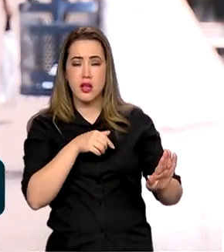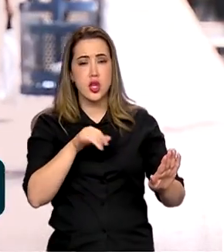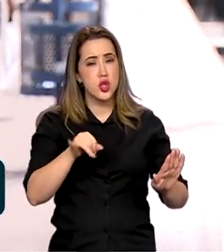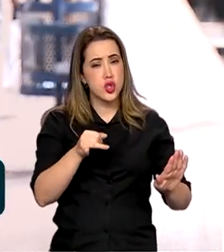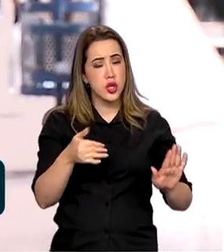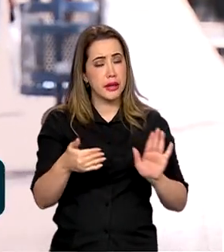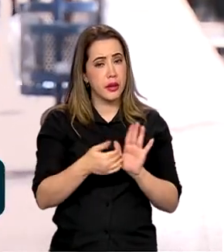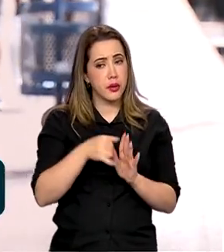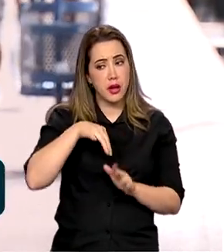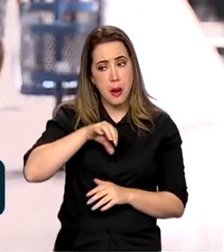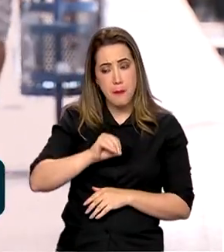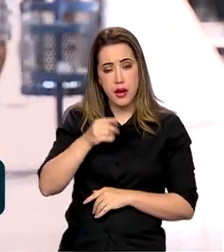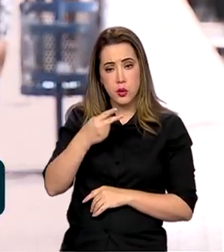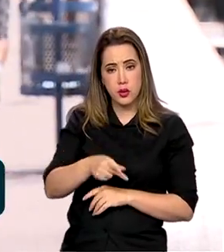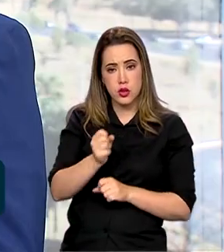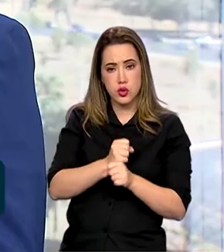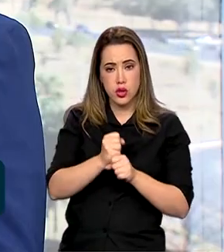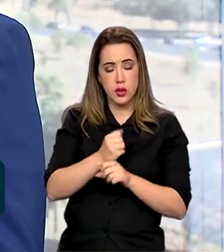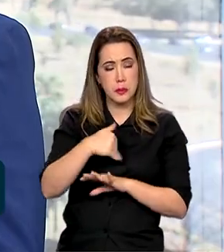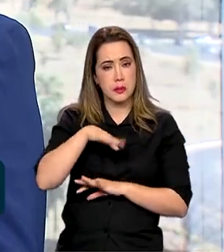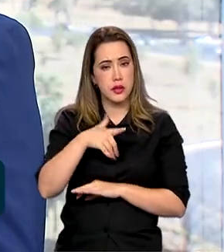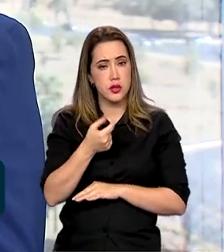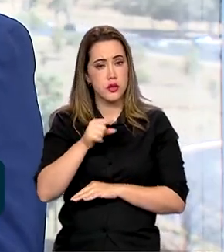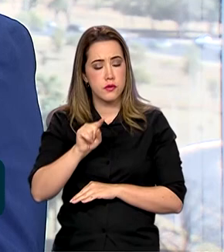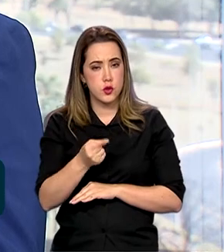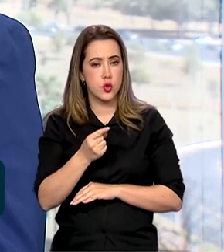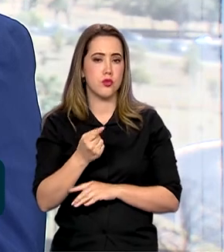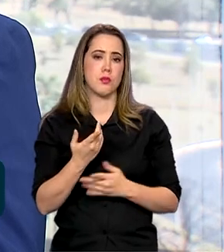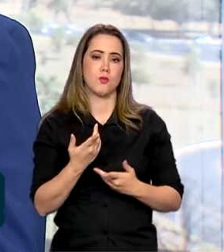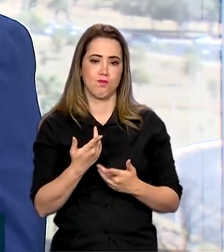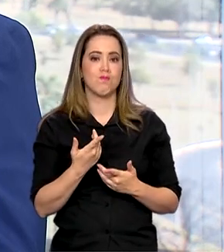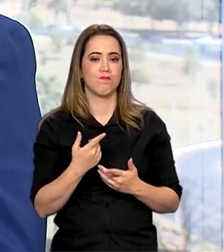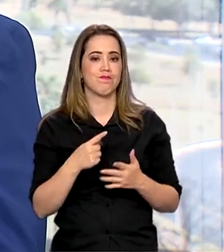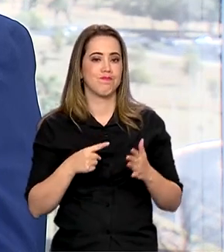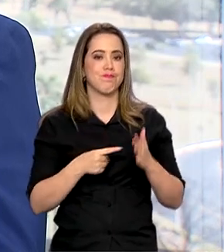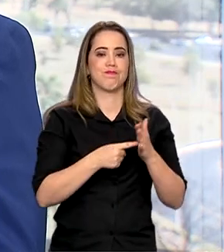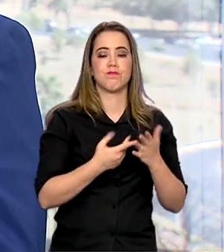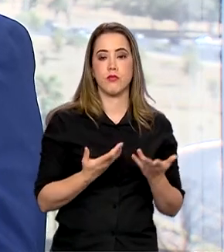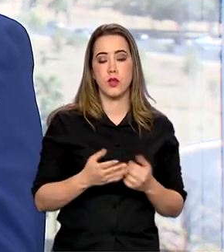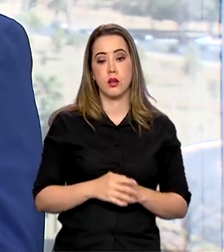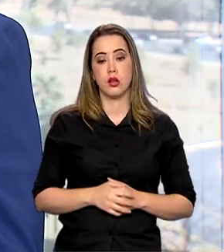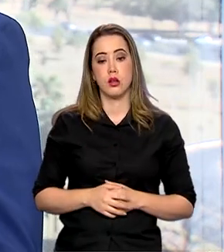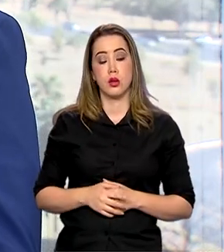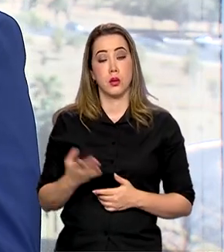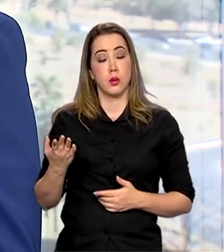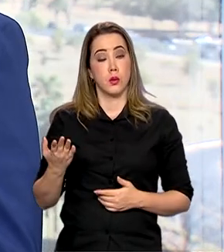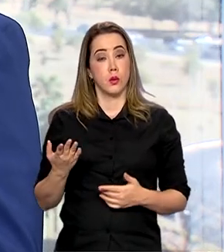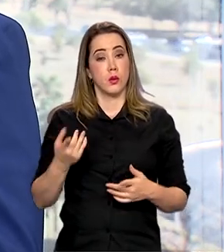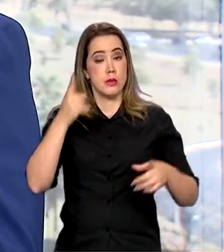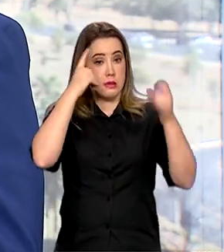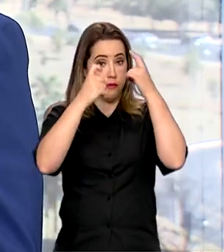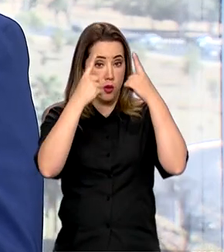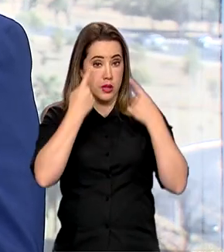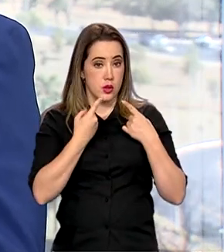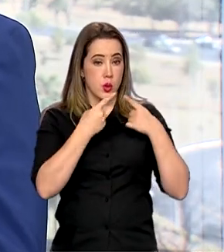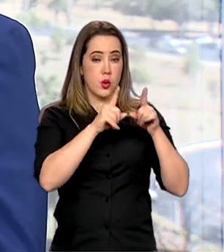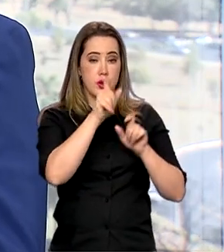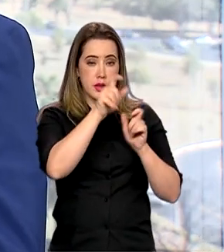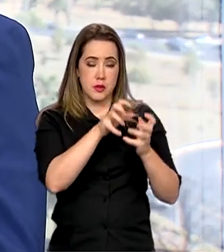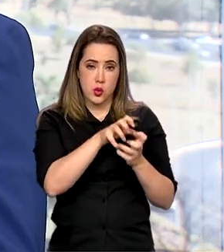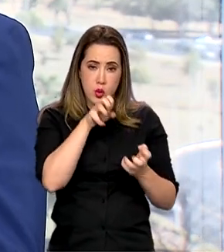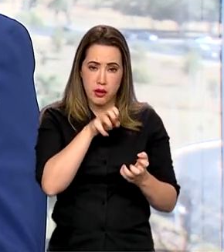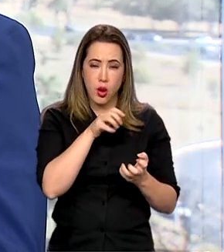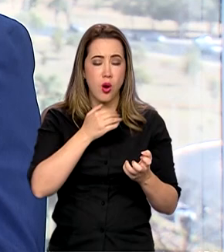de 20 mil violações. Essa violência contra a pessoa idosa, ela ocorre em diversos lugares e cabe a